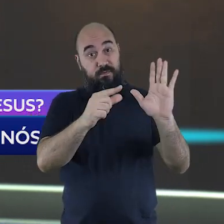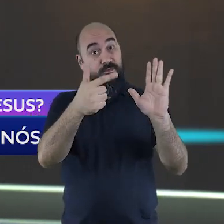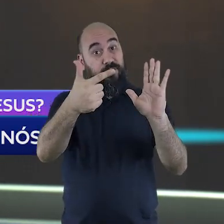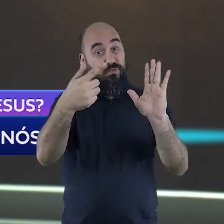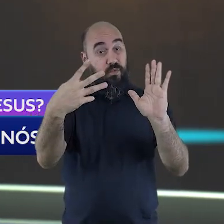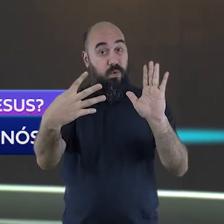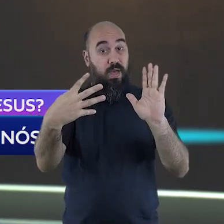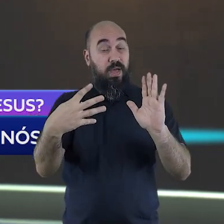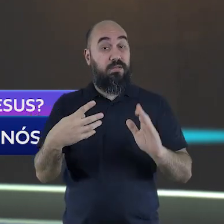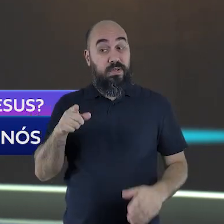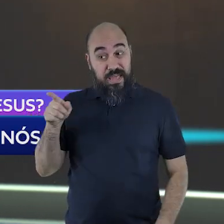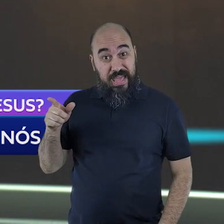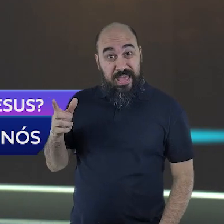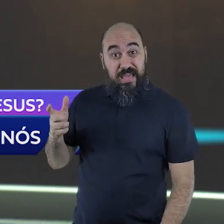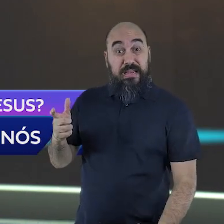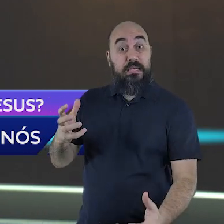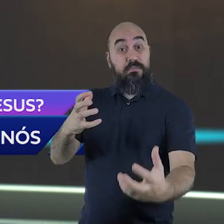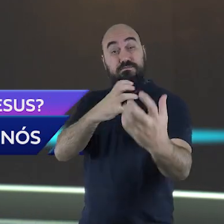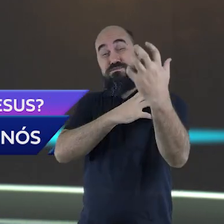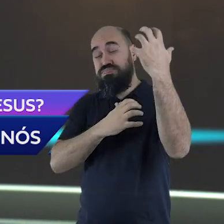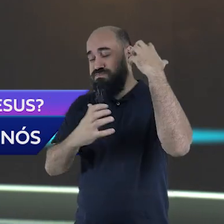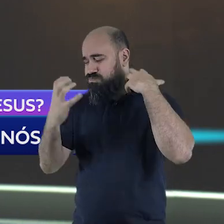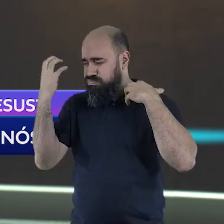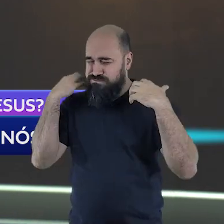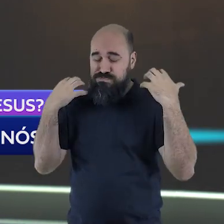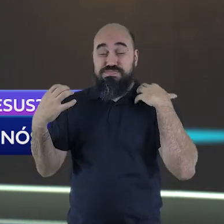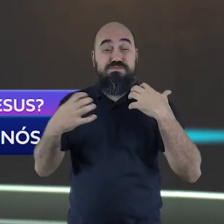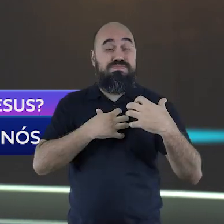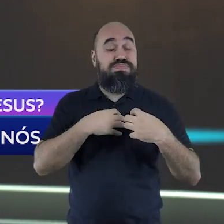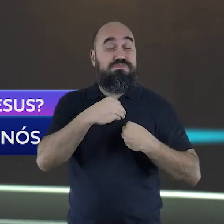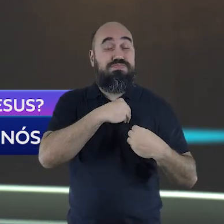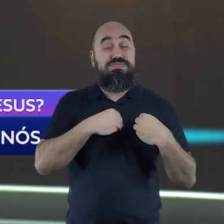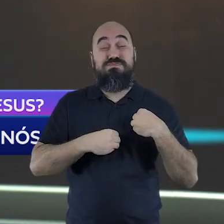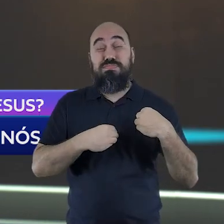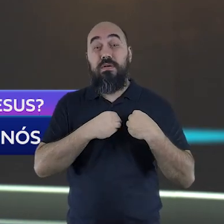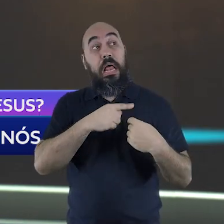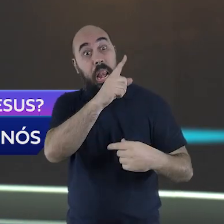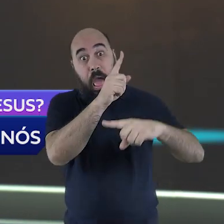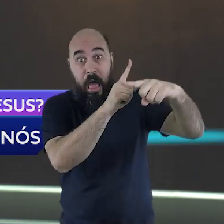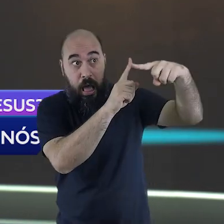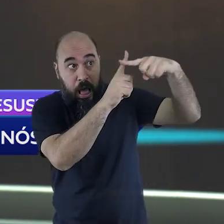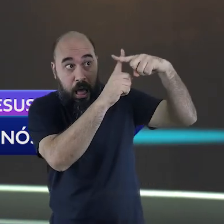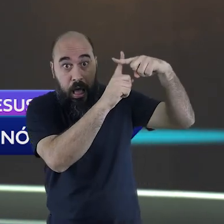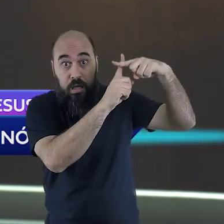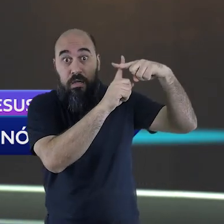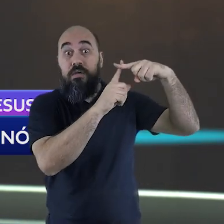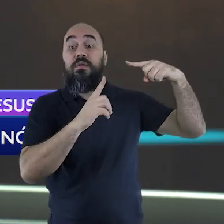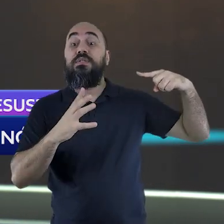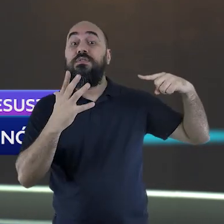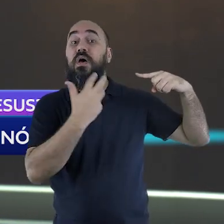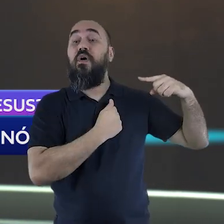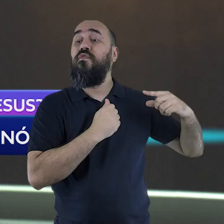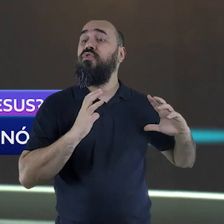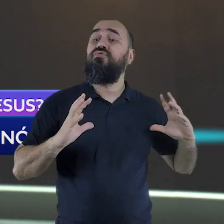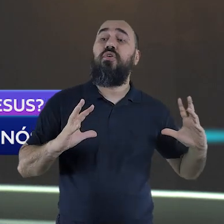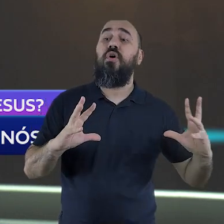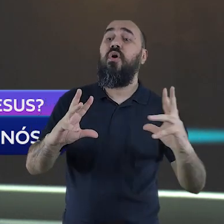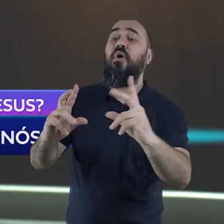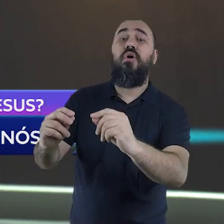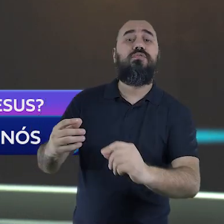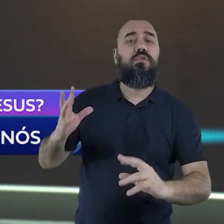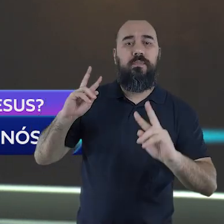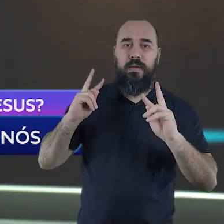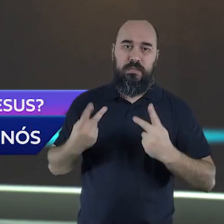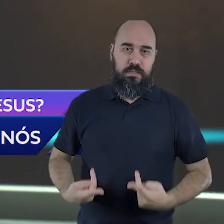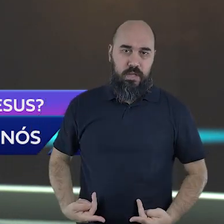em seu corpo sobre o madeiro, Ele estava salvando a humanidade.